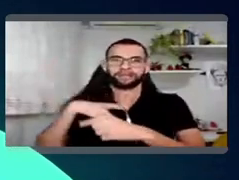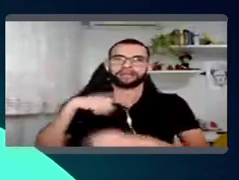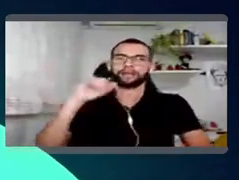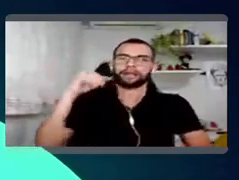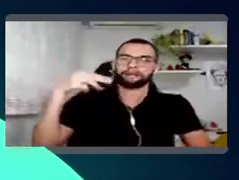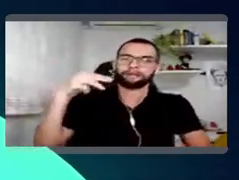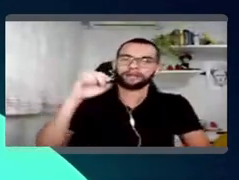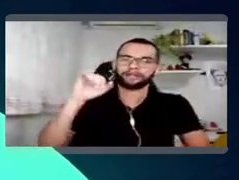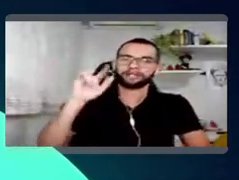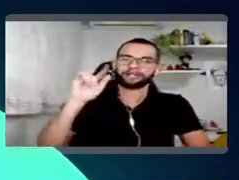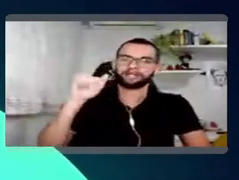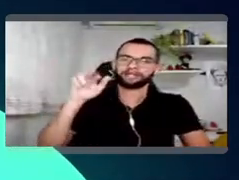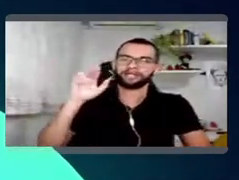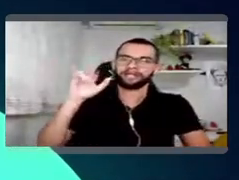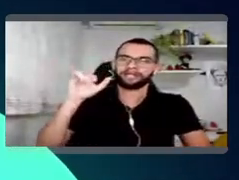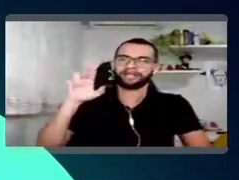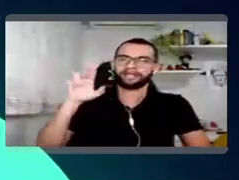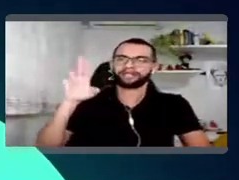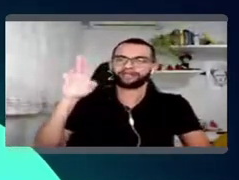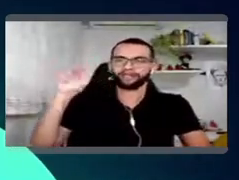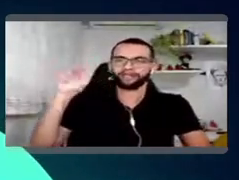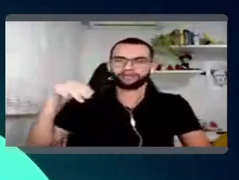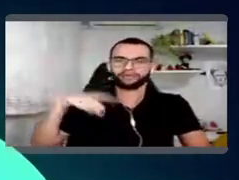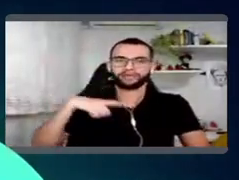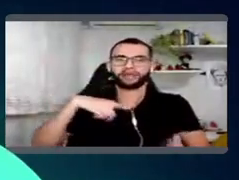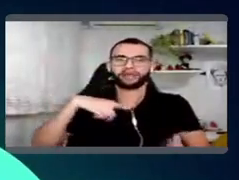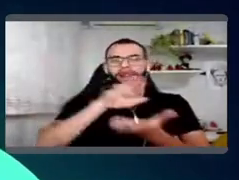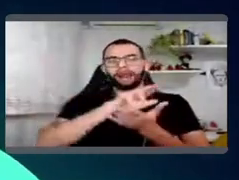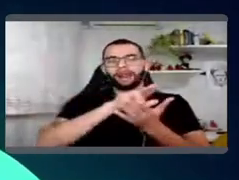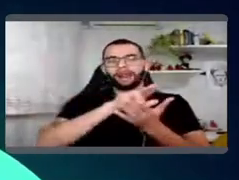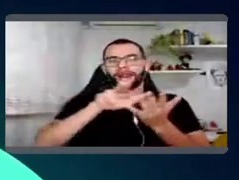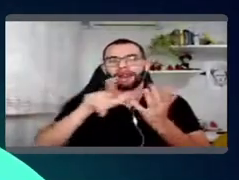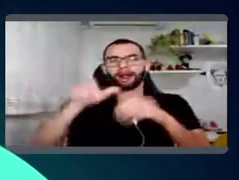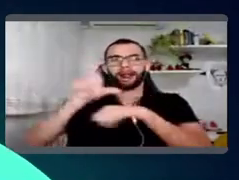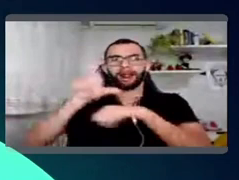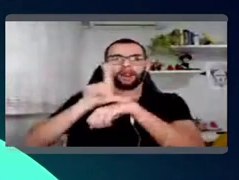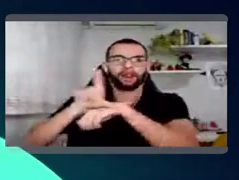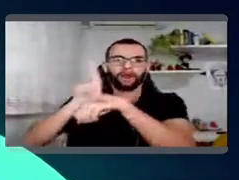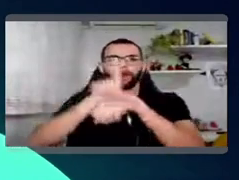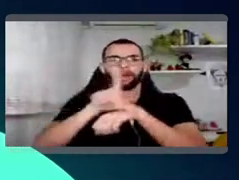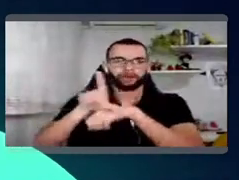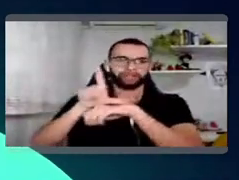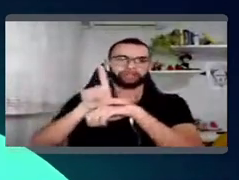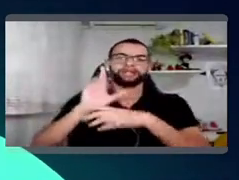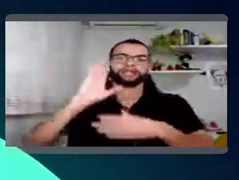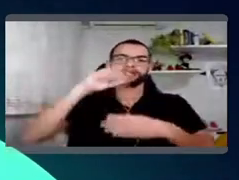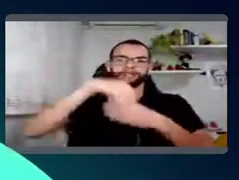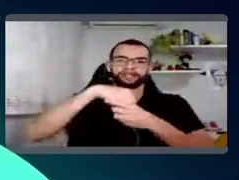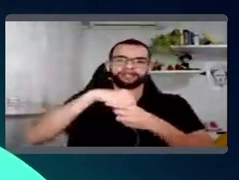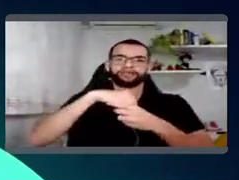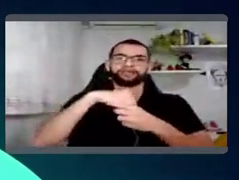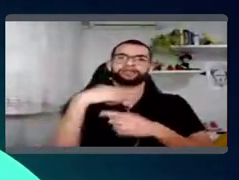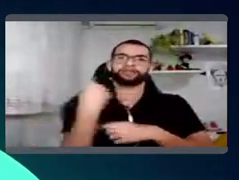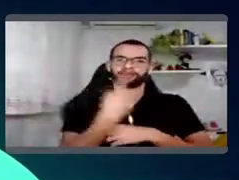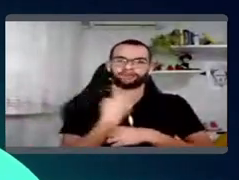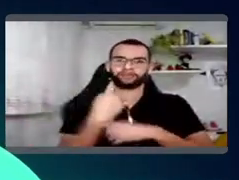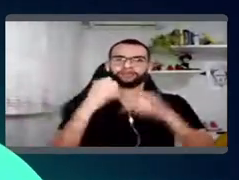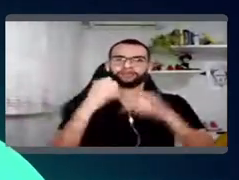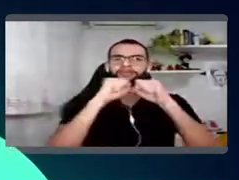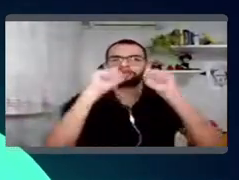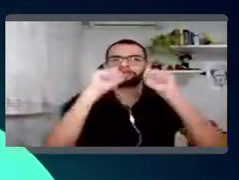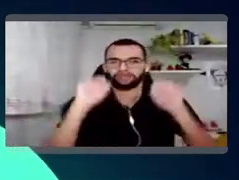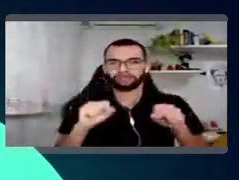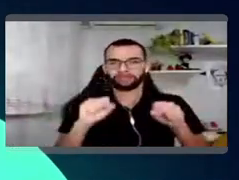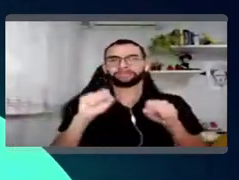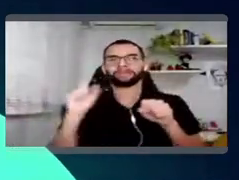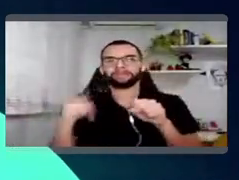Scoob, o grupo único aí com o Love Brands, porque, enfim, fazendo parte do nosso ecossistema. Então, são algumas